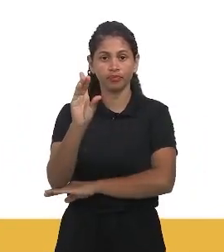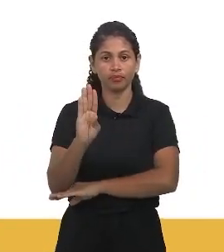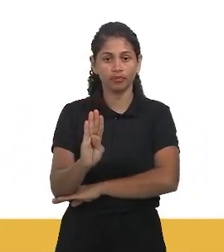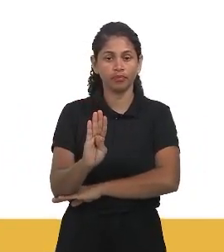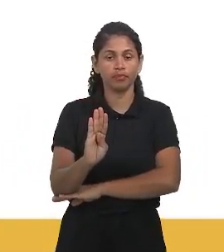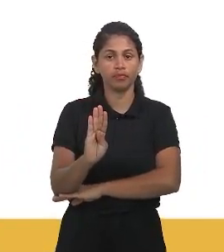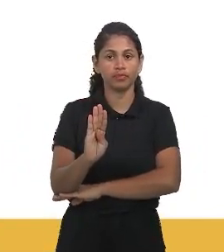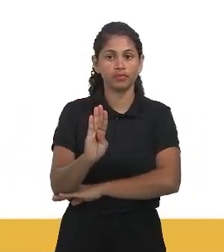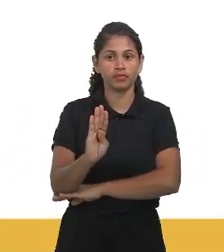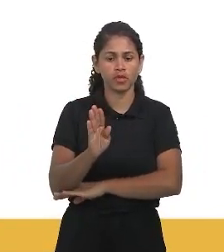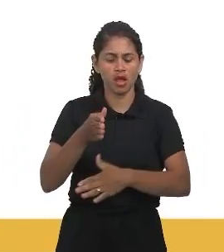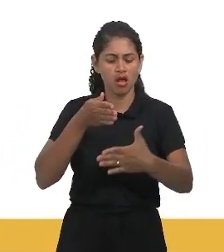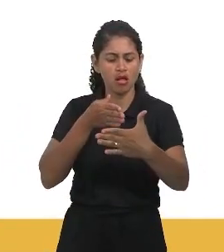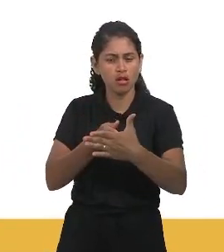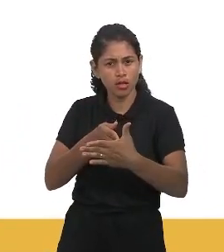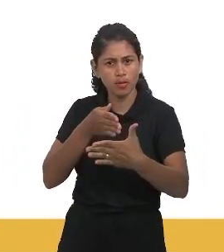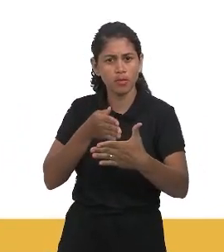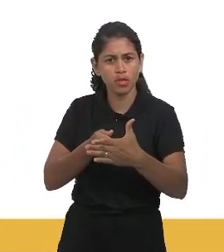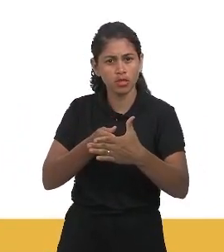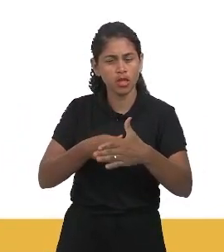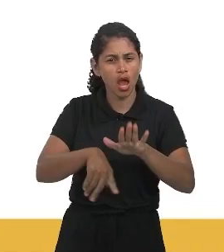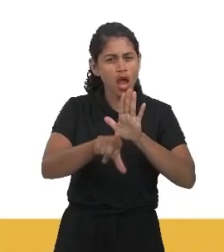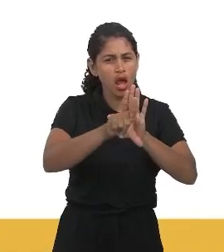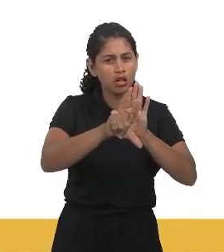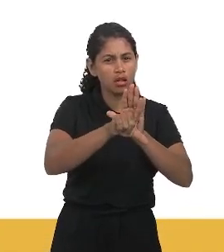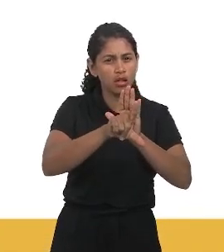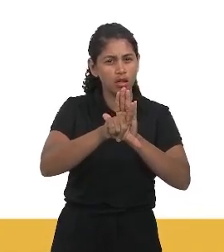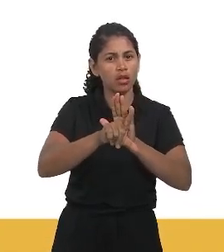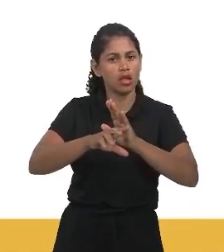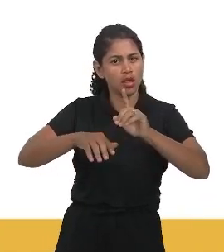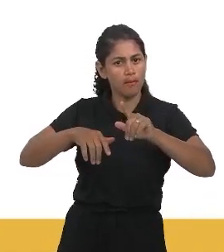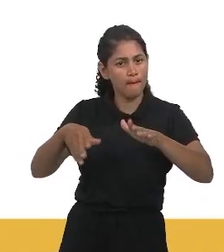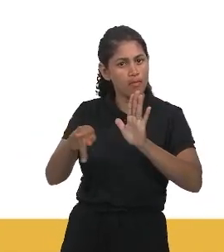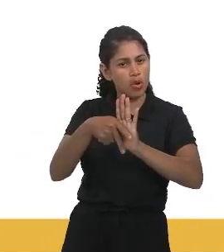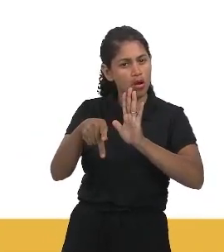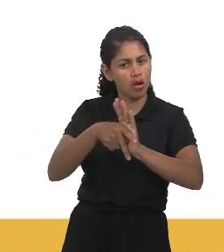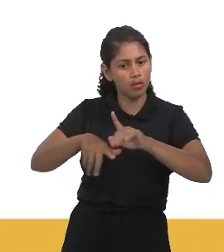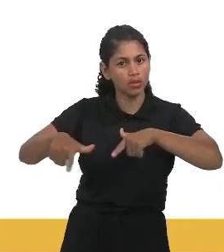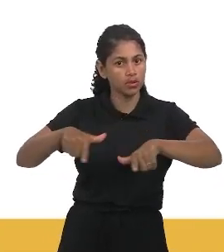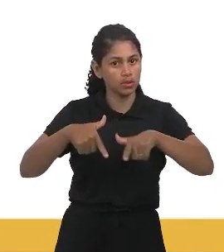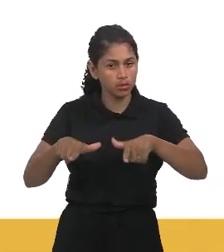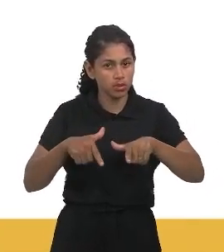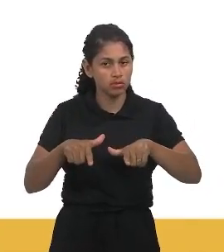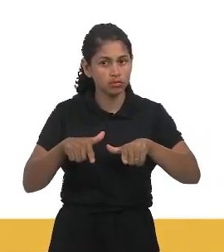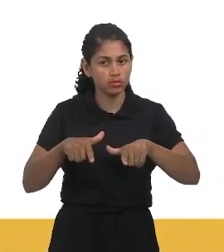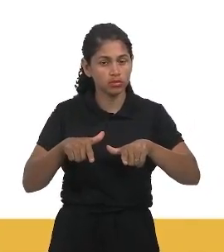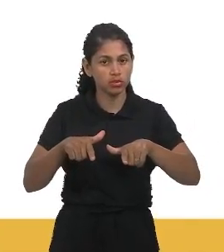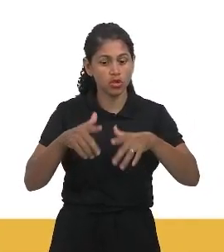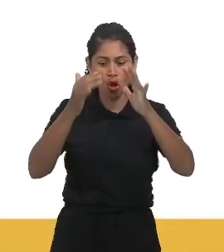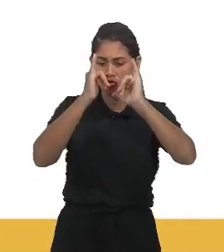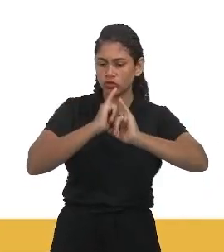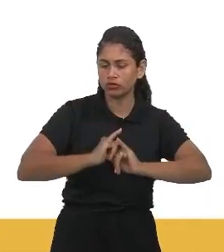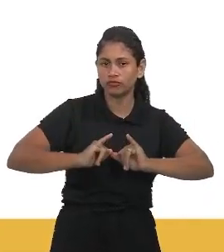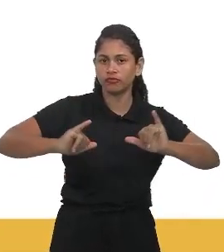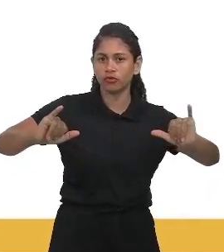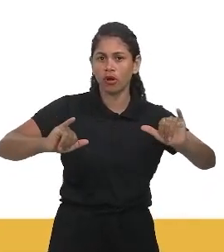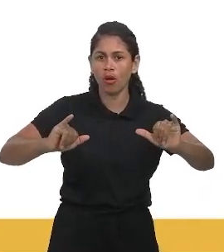limitar a legislação trabalhista, letra C, divulgar o programa populista,